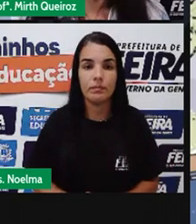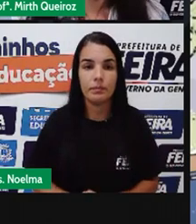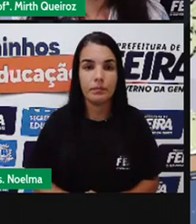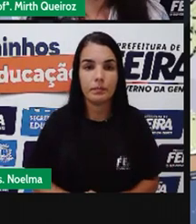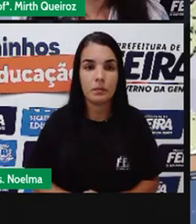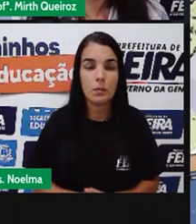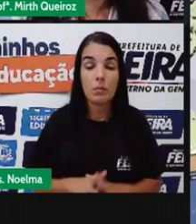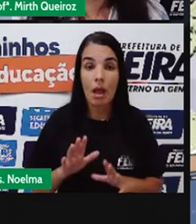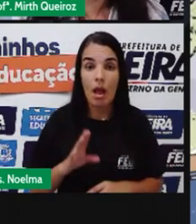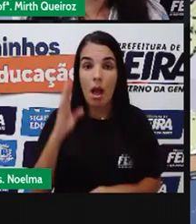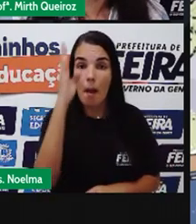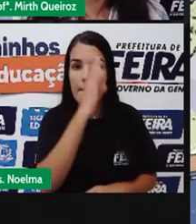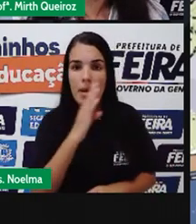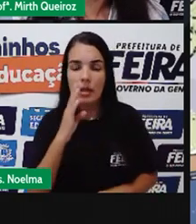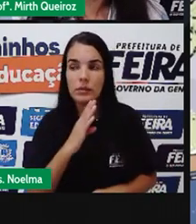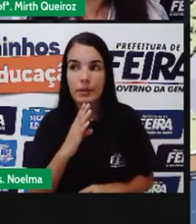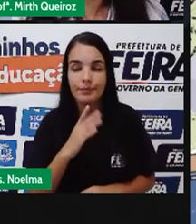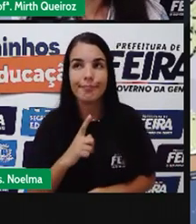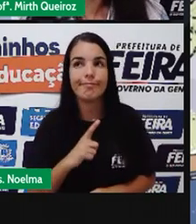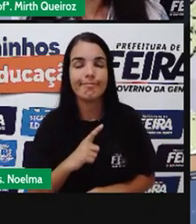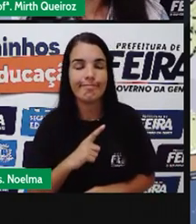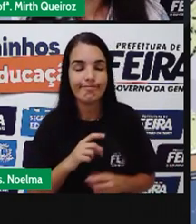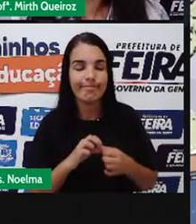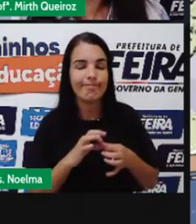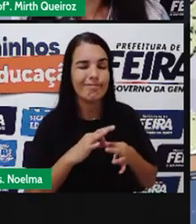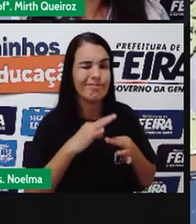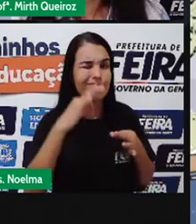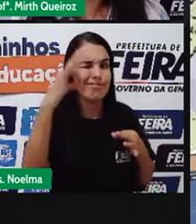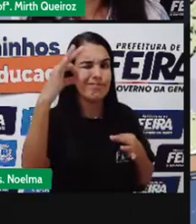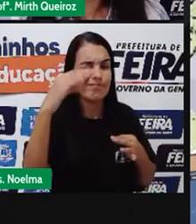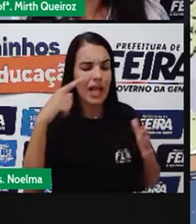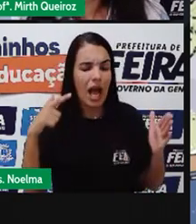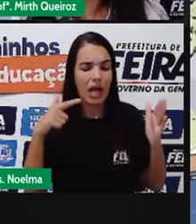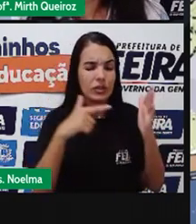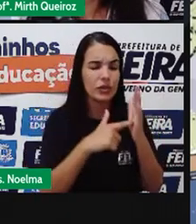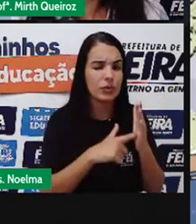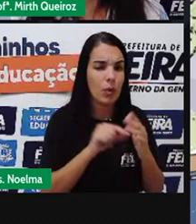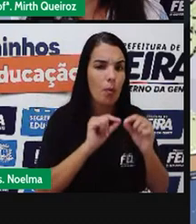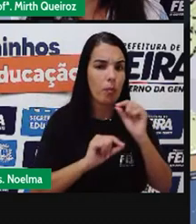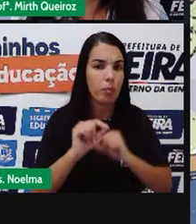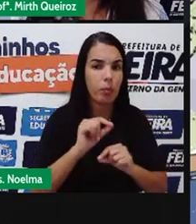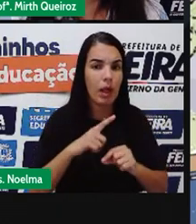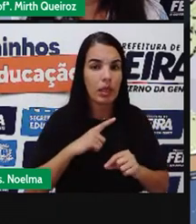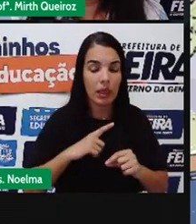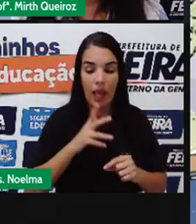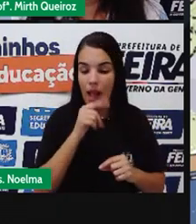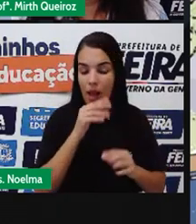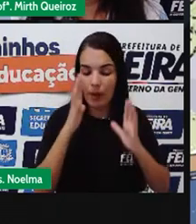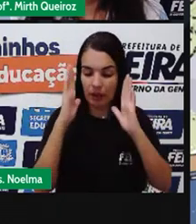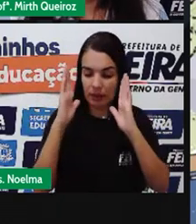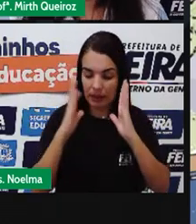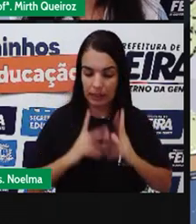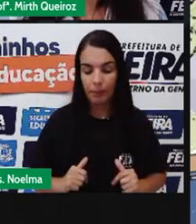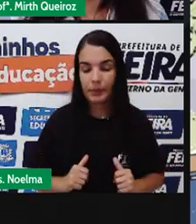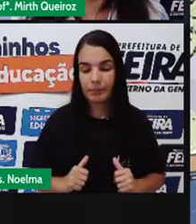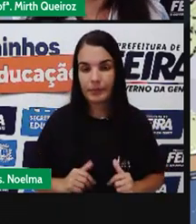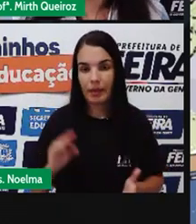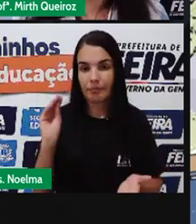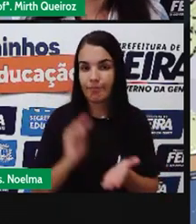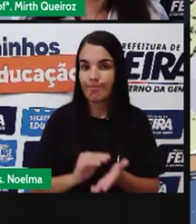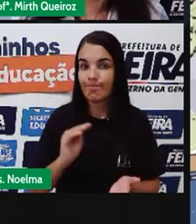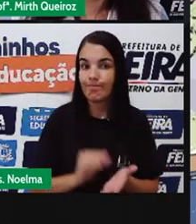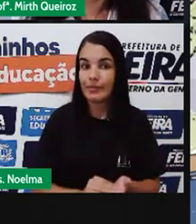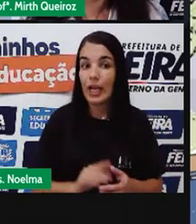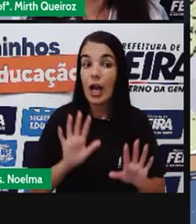Brasil Longe de atingir Método De universalização Do acesso A água Tratada De esgoto É que Boa